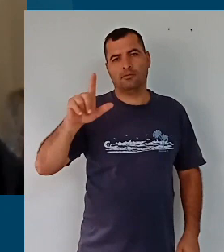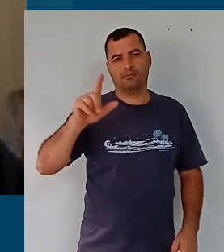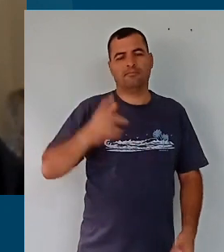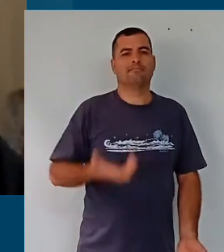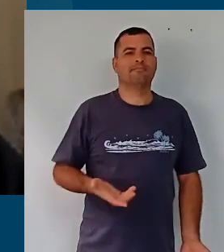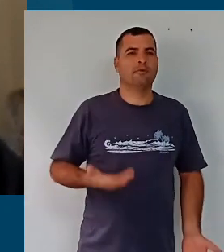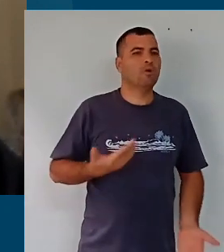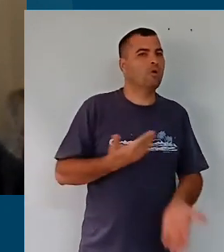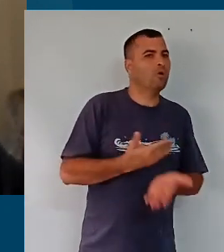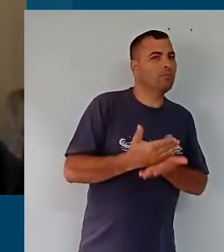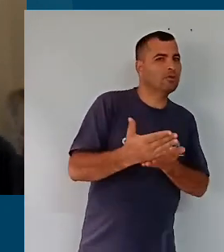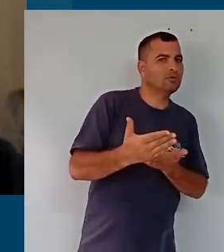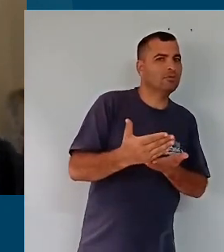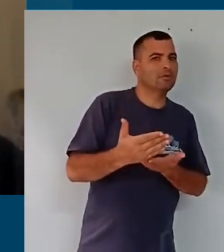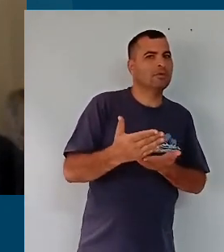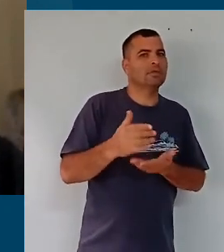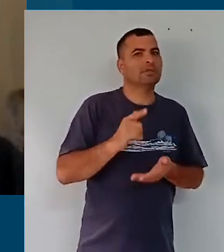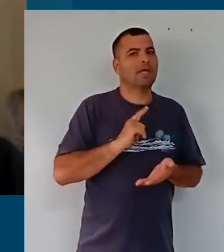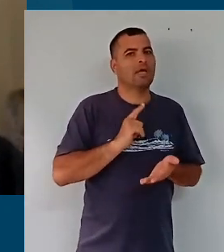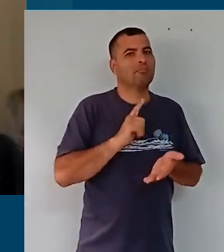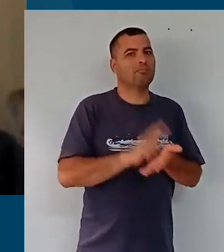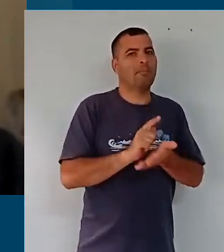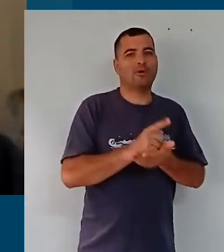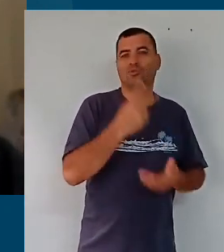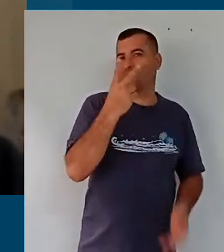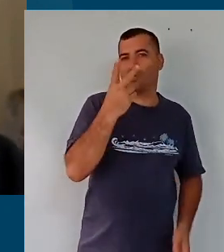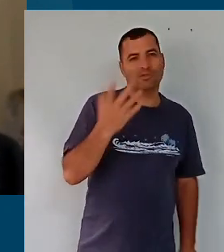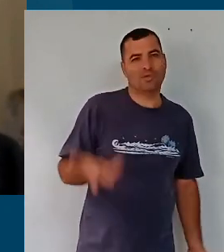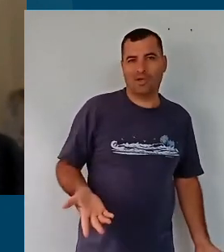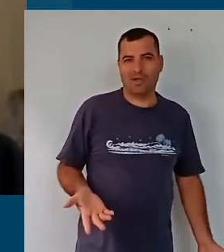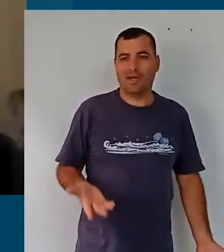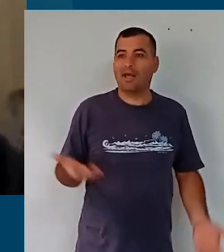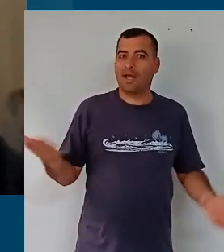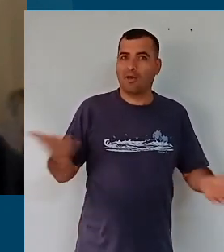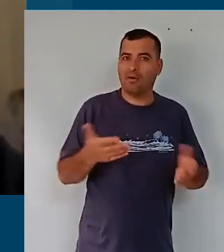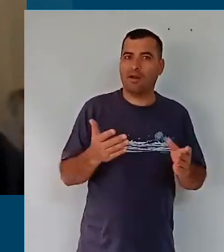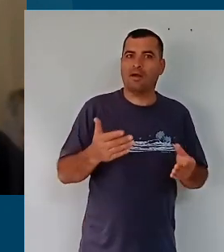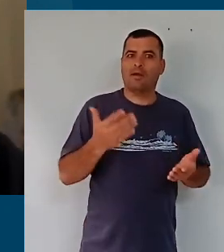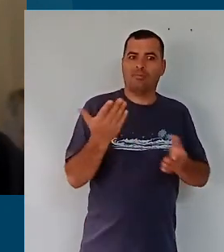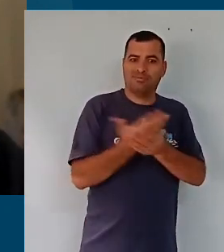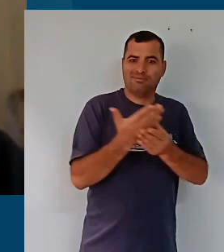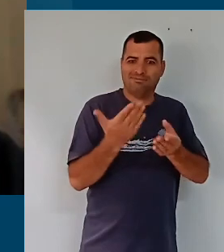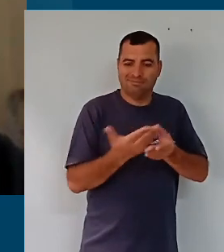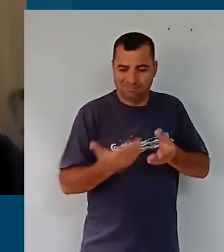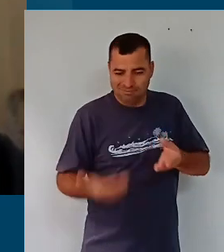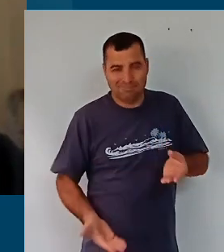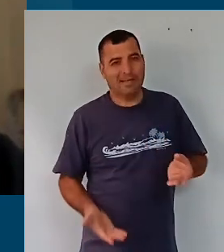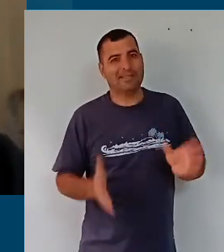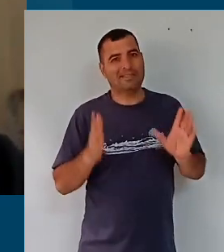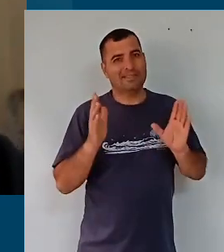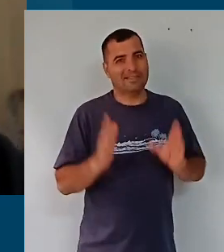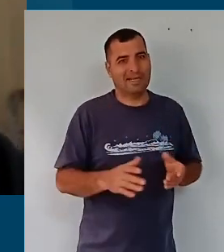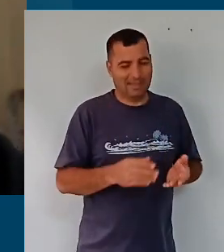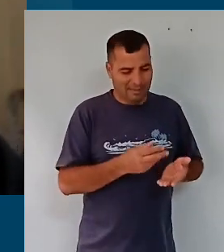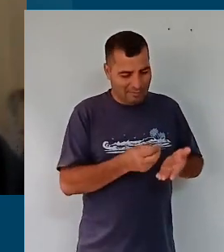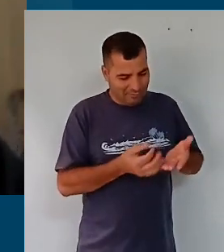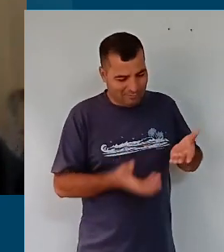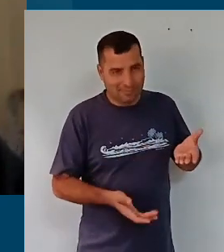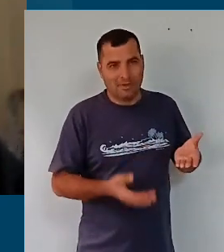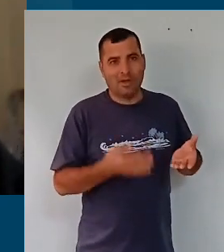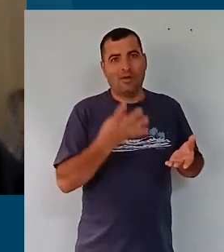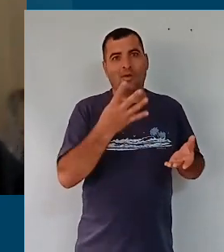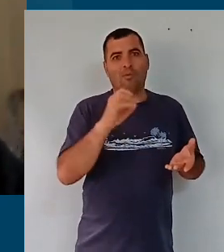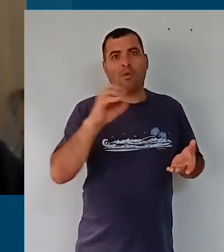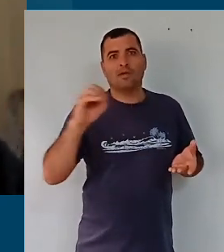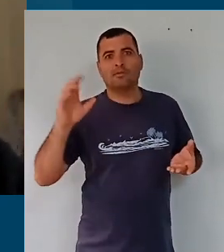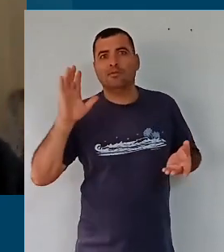esqueleto de duas folhas. e hoje o documento ele compõe um arquivo de mais